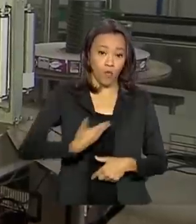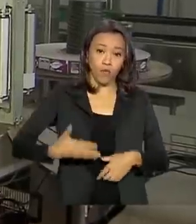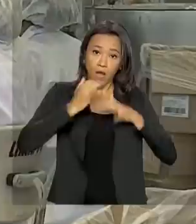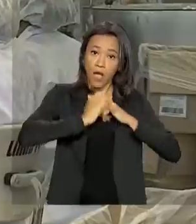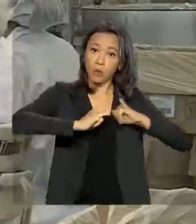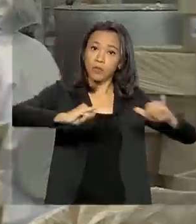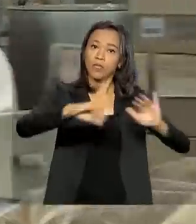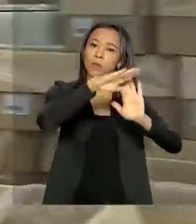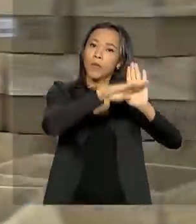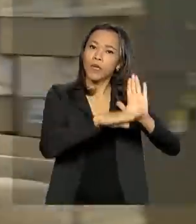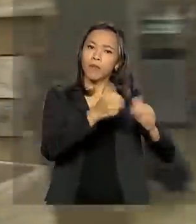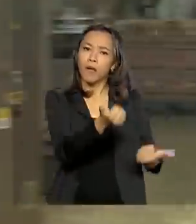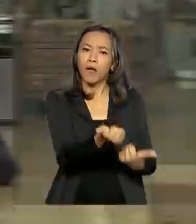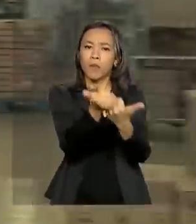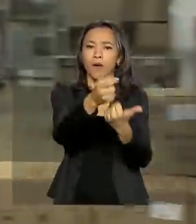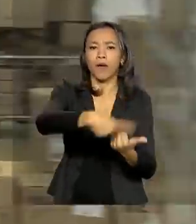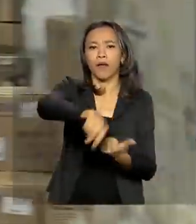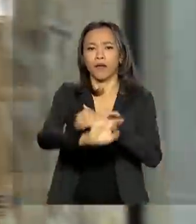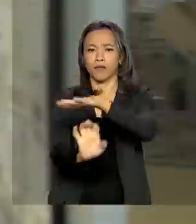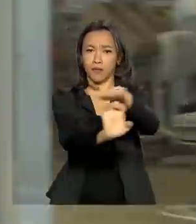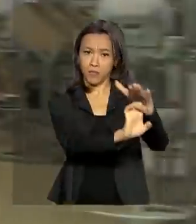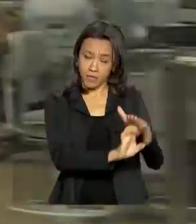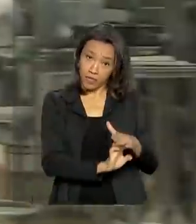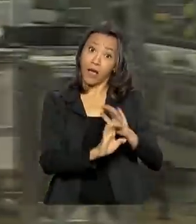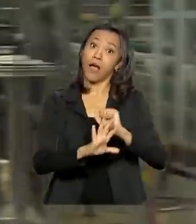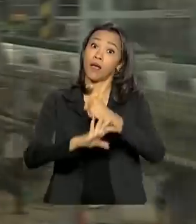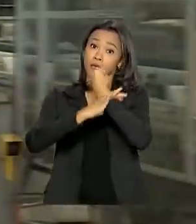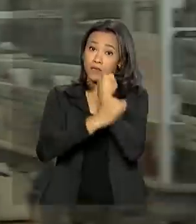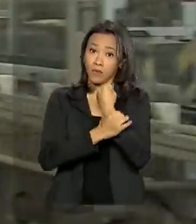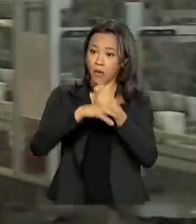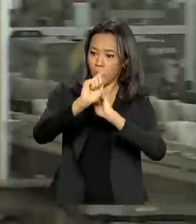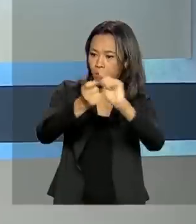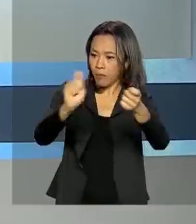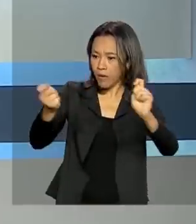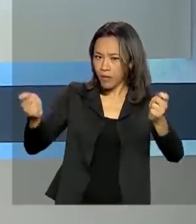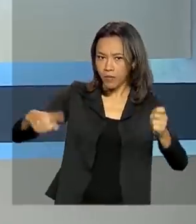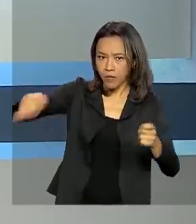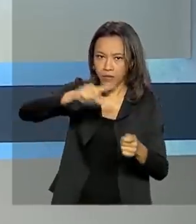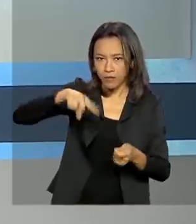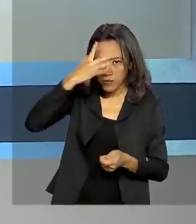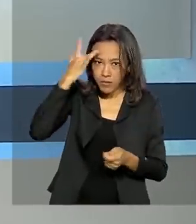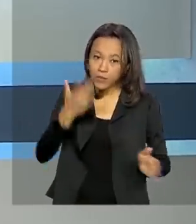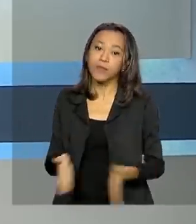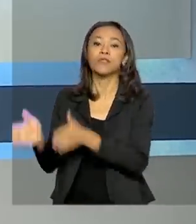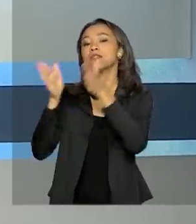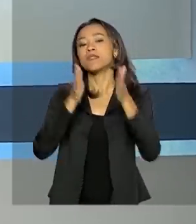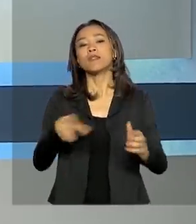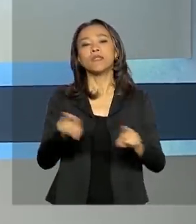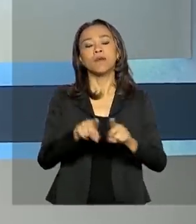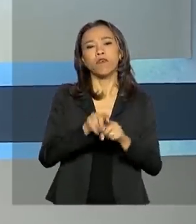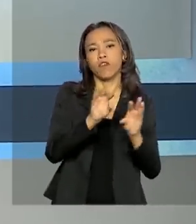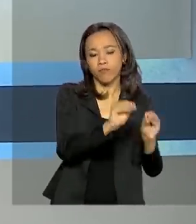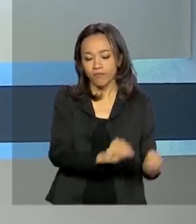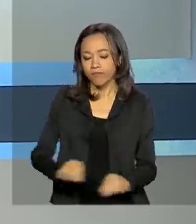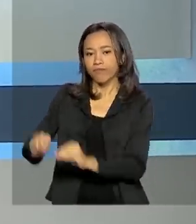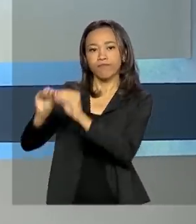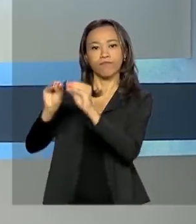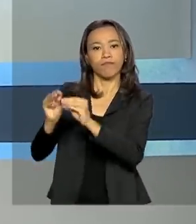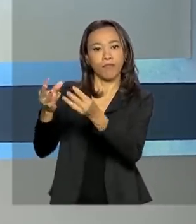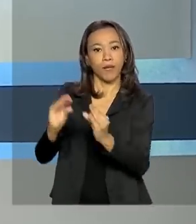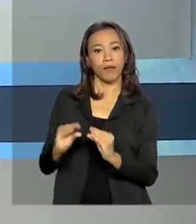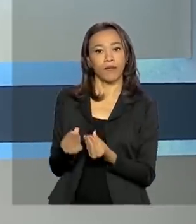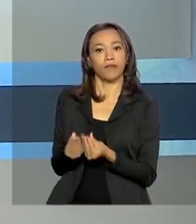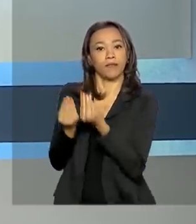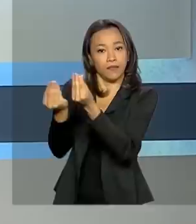programa para ajudar empresas a garantir o pagamento dos trabalhadores. E veja também prorrogado o prazo para a entrega do